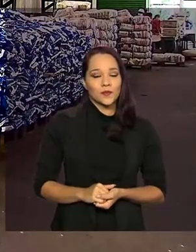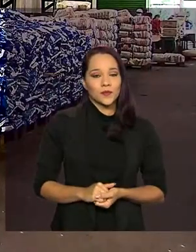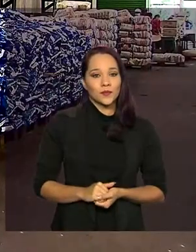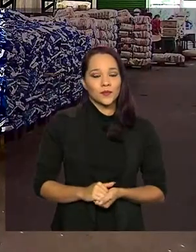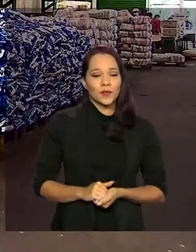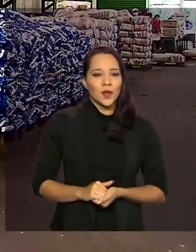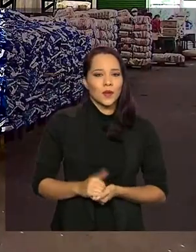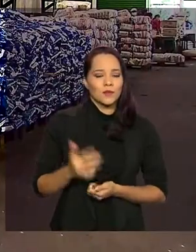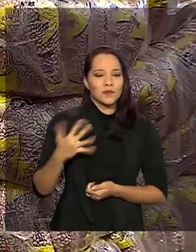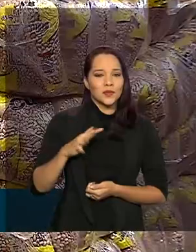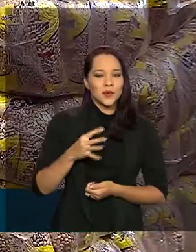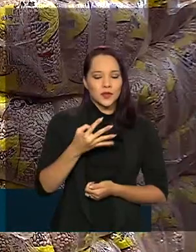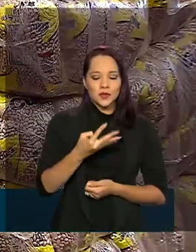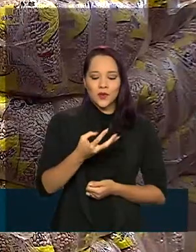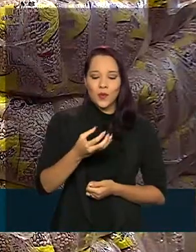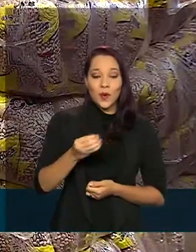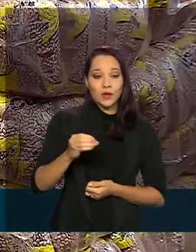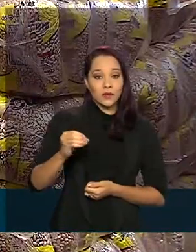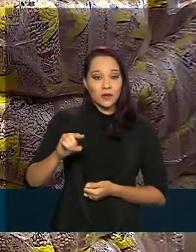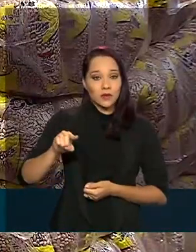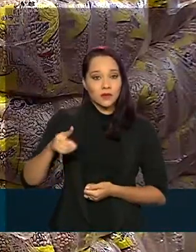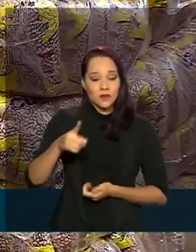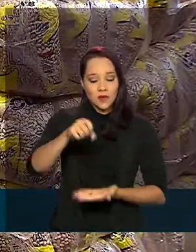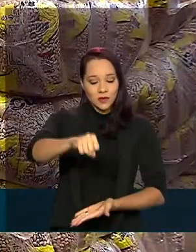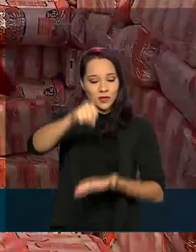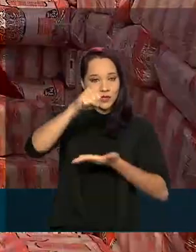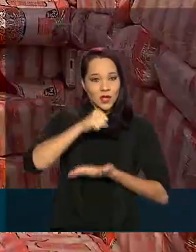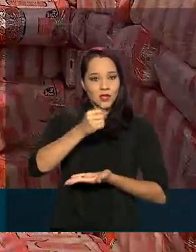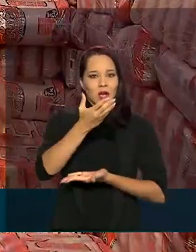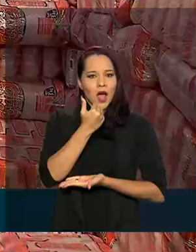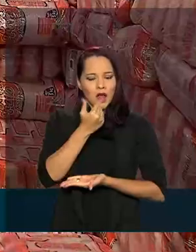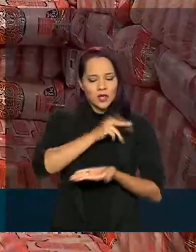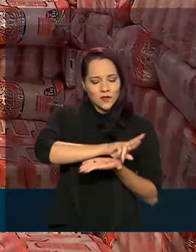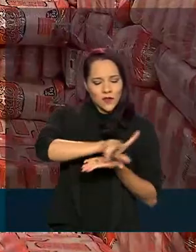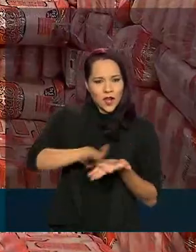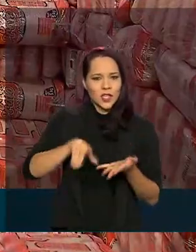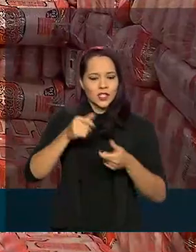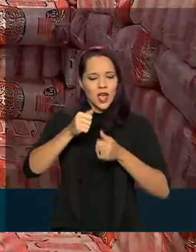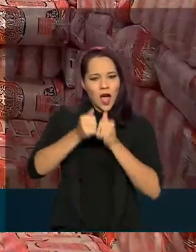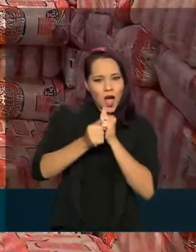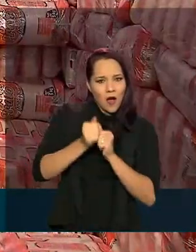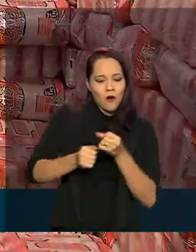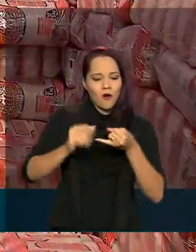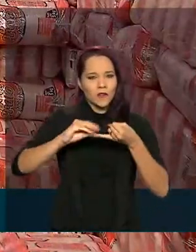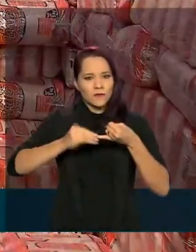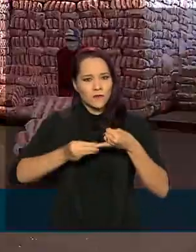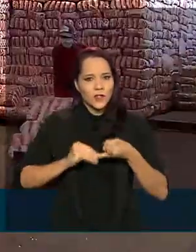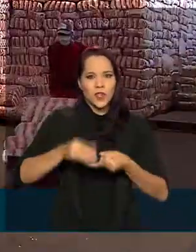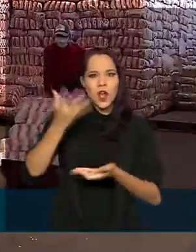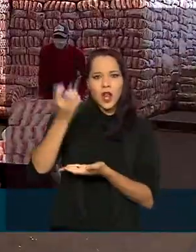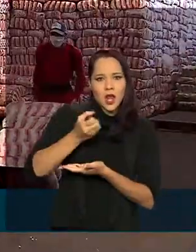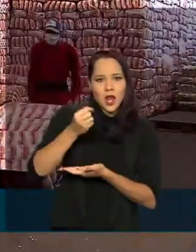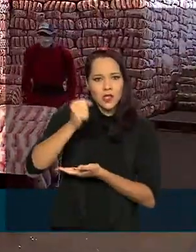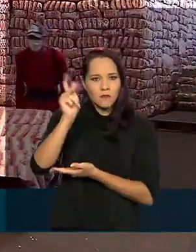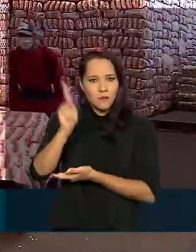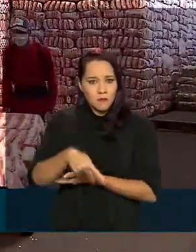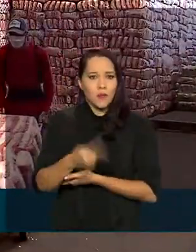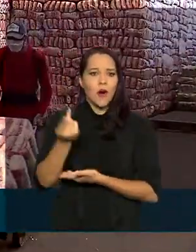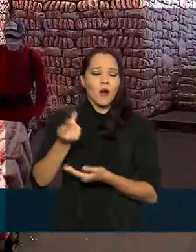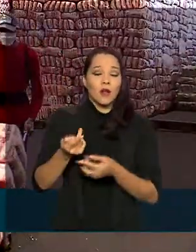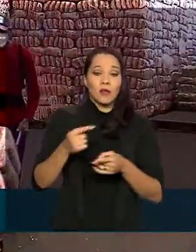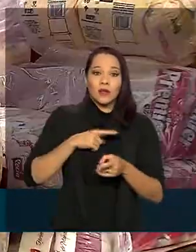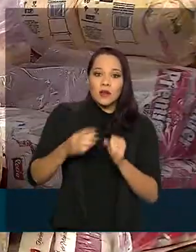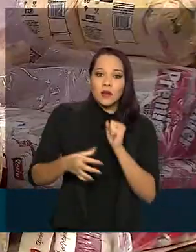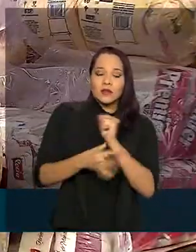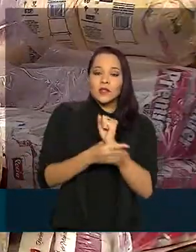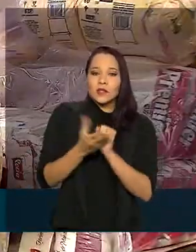As cerca de 400 mil cestas básicas com arroz, feijão, milho, macarrão e leite em pó vêm garantindo a